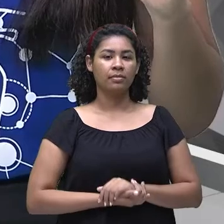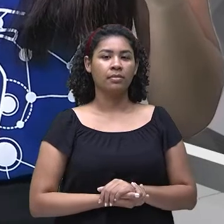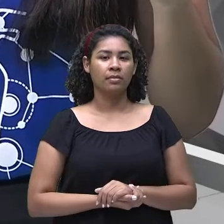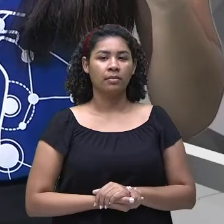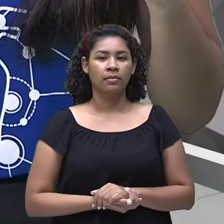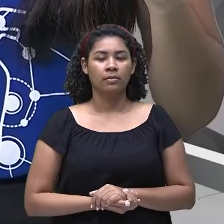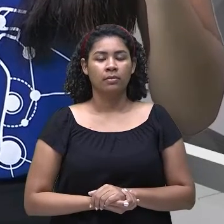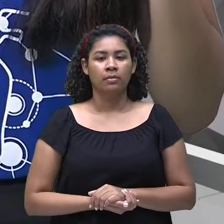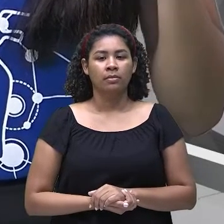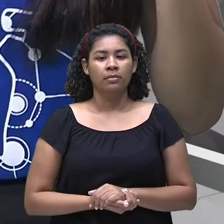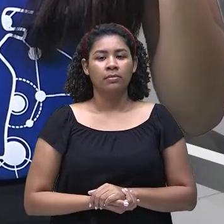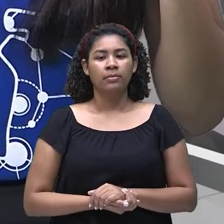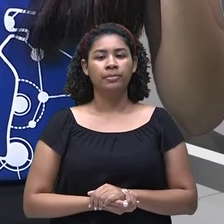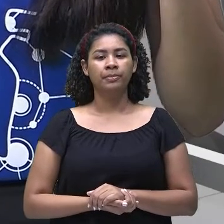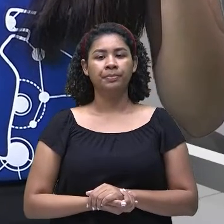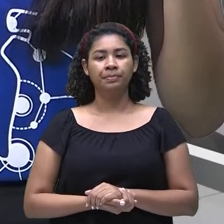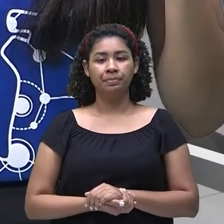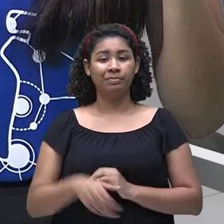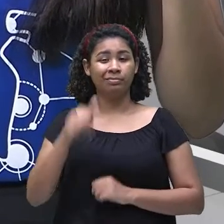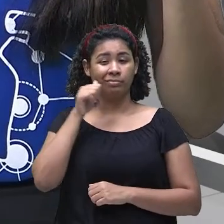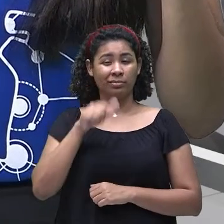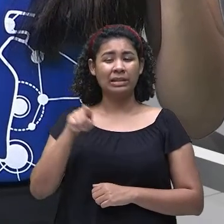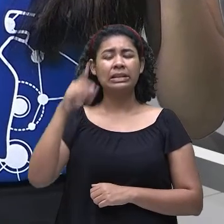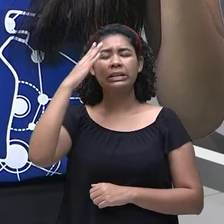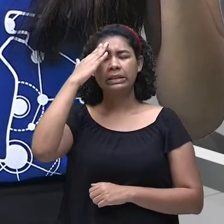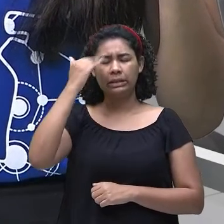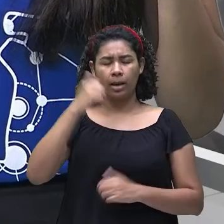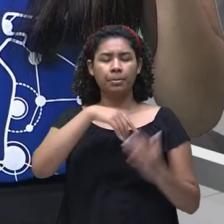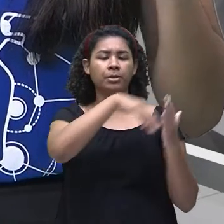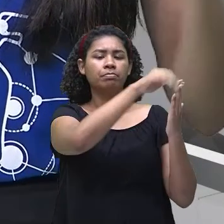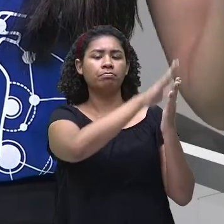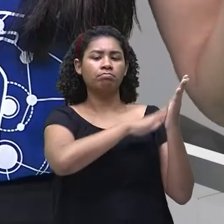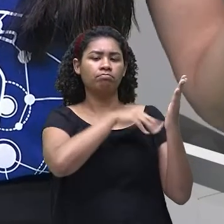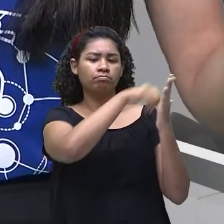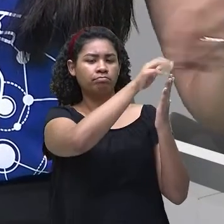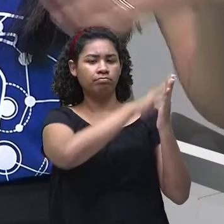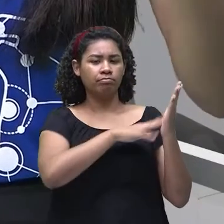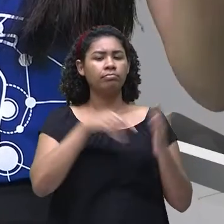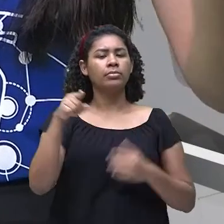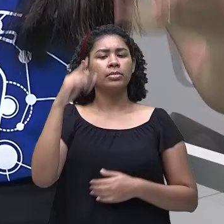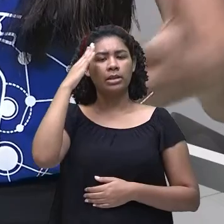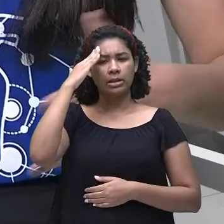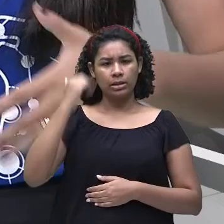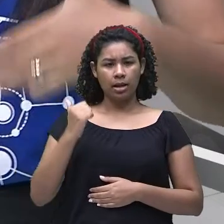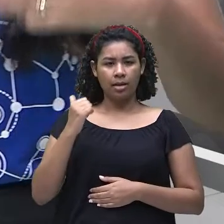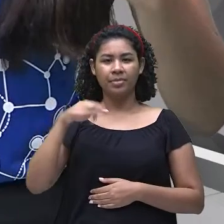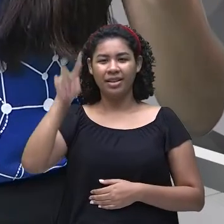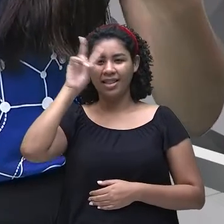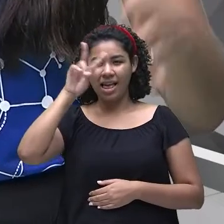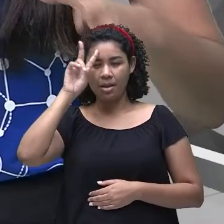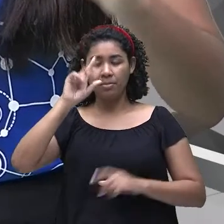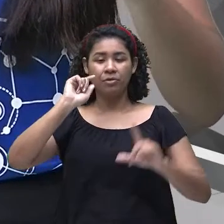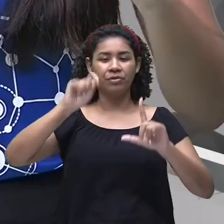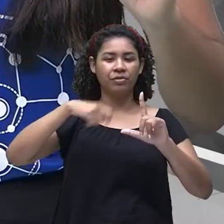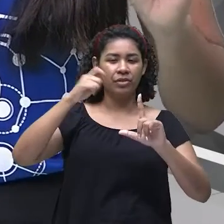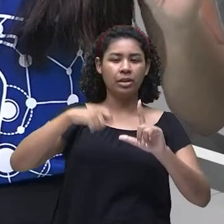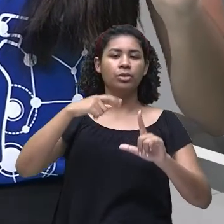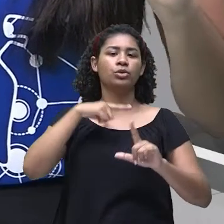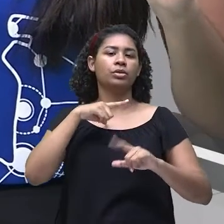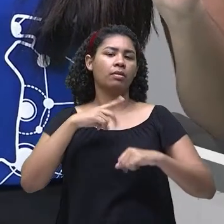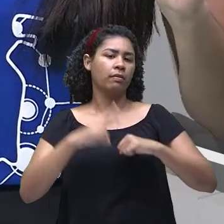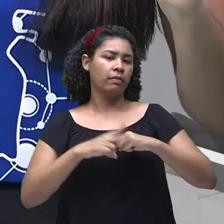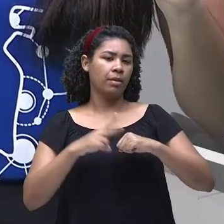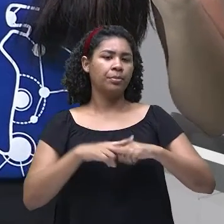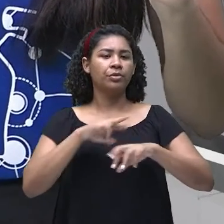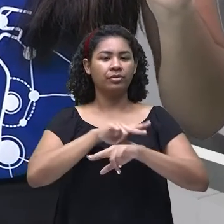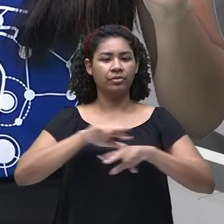can't paint. Ela sabe, ela pode pintar, né? Tá aqui o verbo que a gente viu naqueles vídeos, a gente viu na aula, até no vídeo de